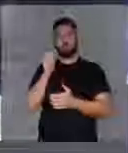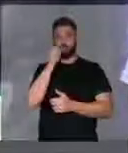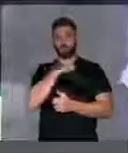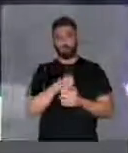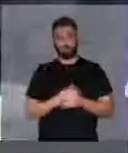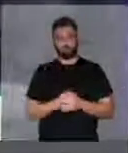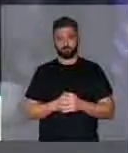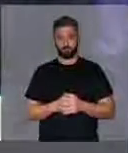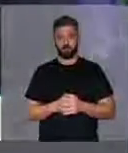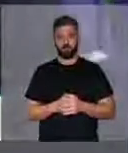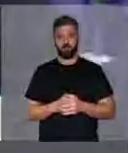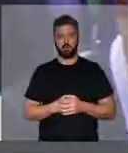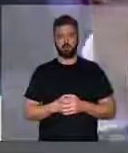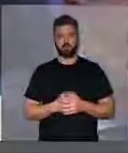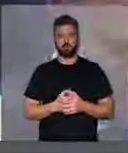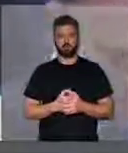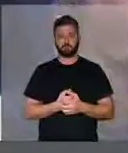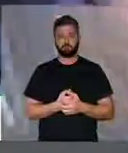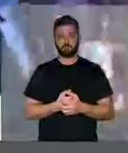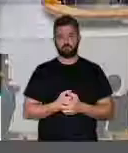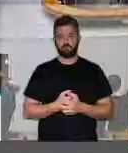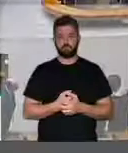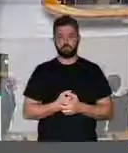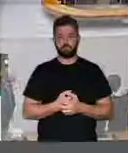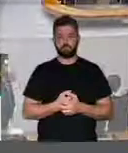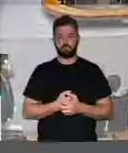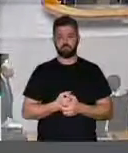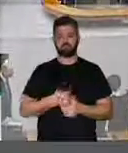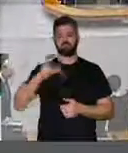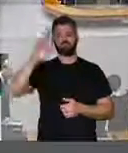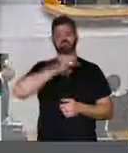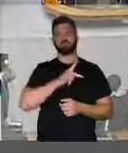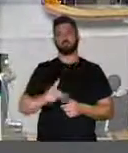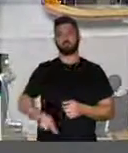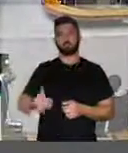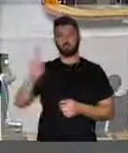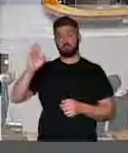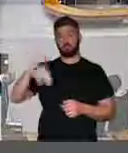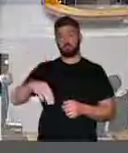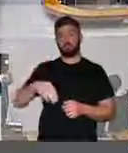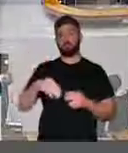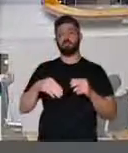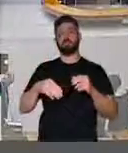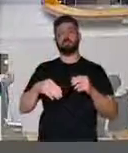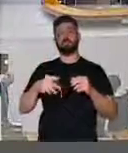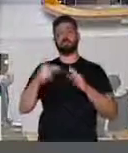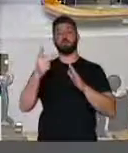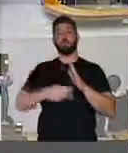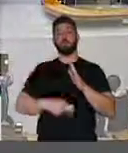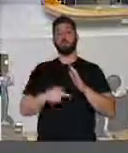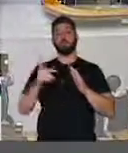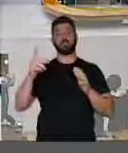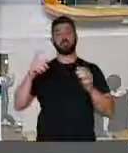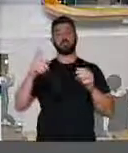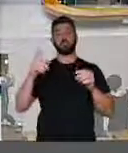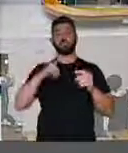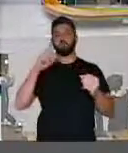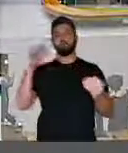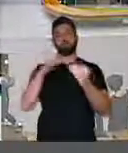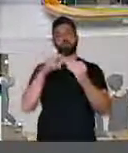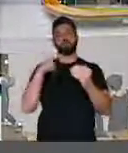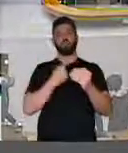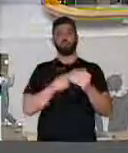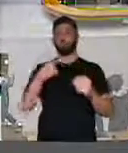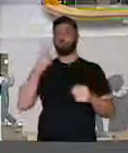do pão. Senhor Presidente, pelo Democratas, esse projeto, deputado André Figueiredo, vem ao encontro do que